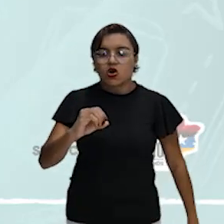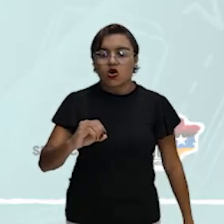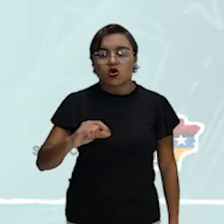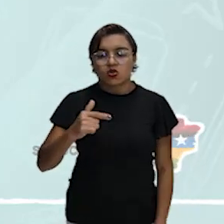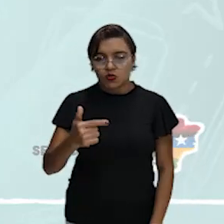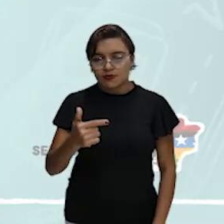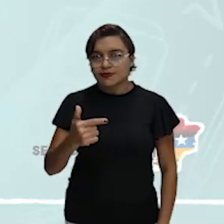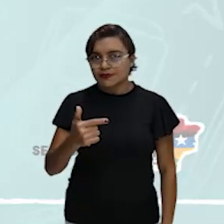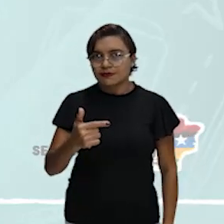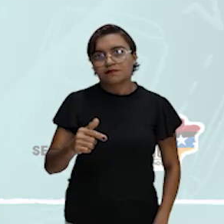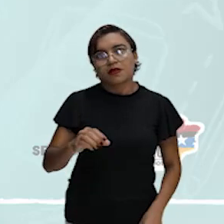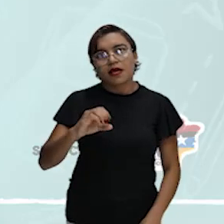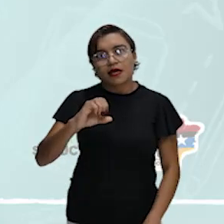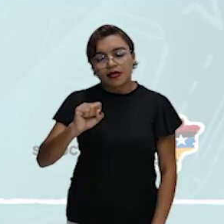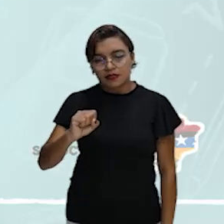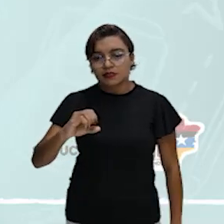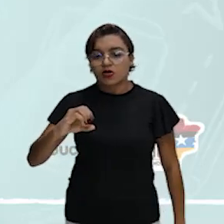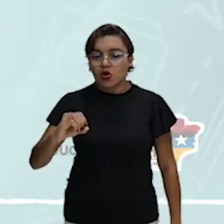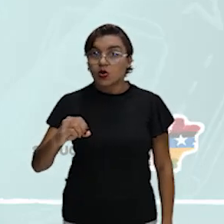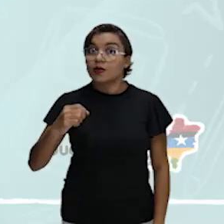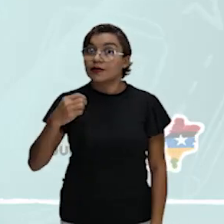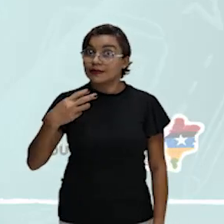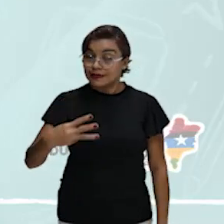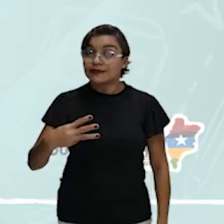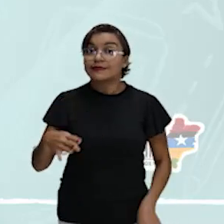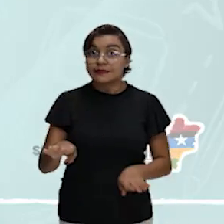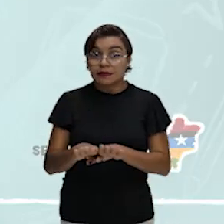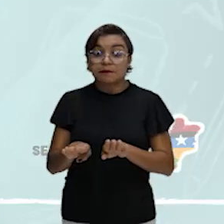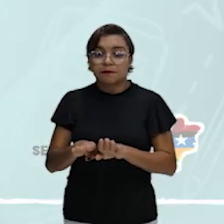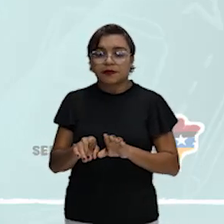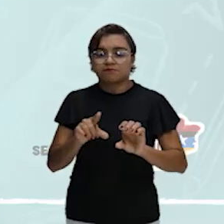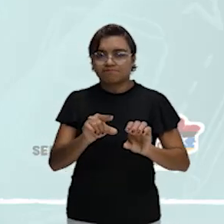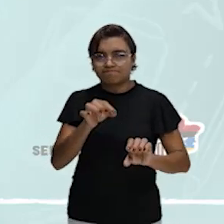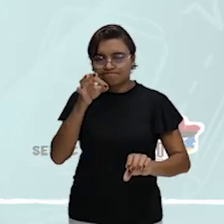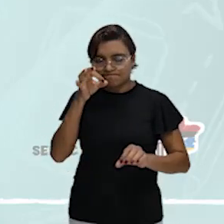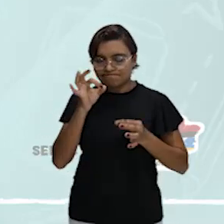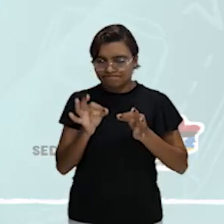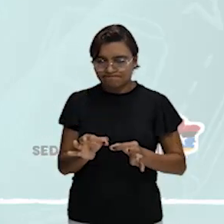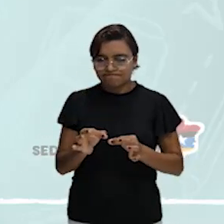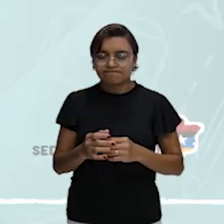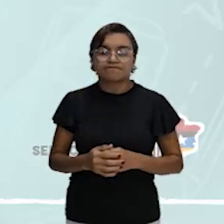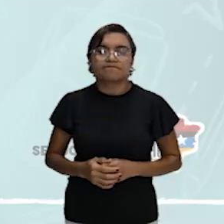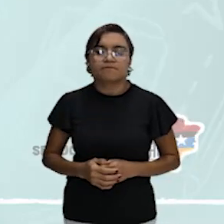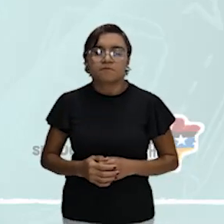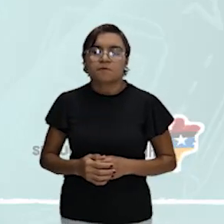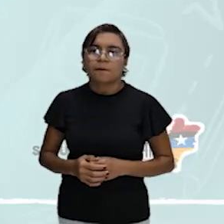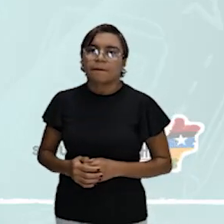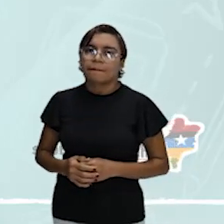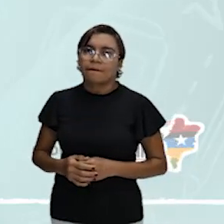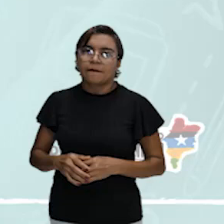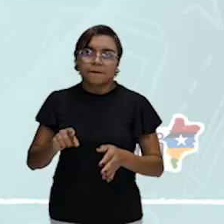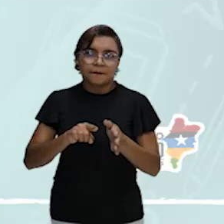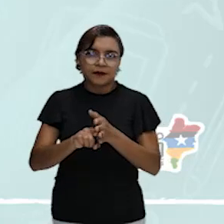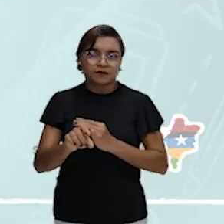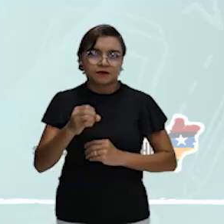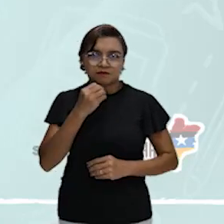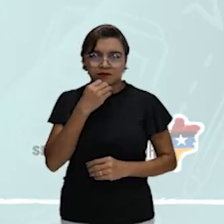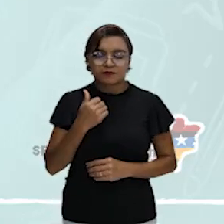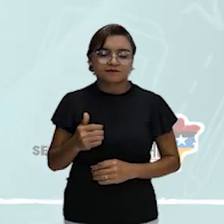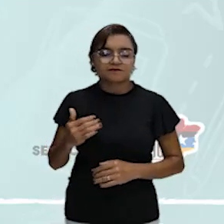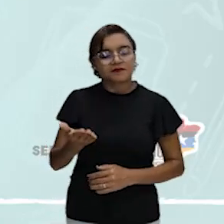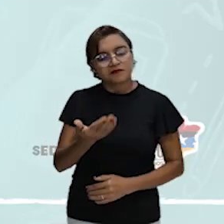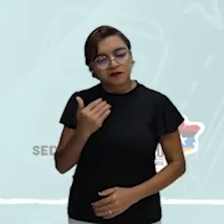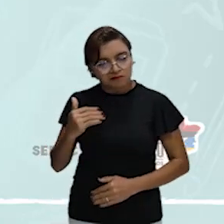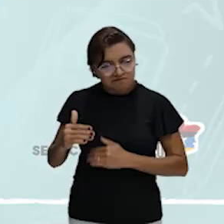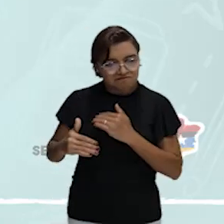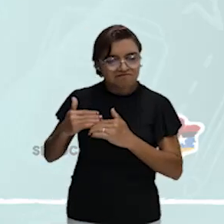Como a gente falou aí, é um elemento importante para a geração da chuva ácida. Beleza? Então, questão bacana, né? Vem evoluir